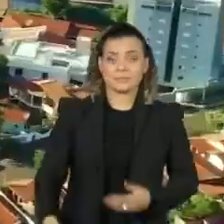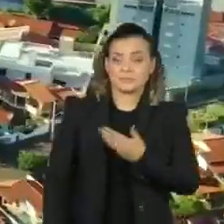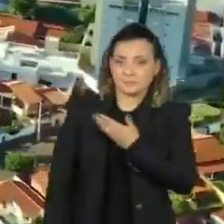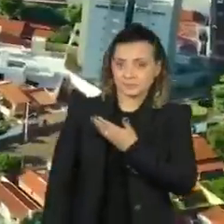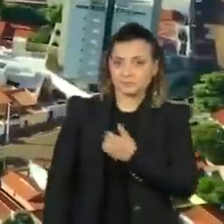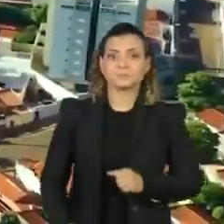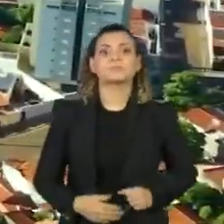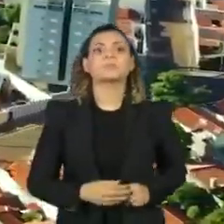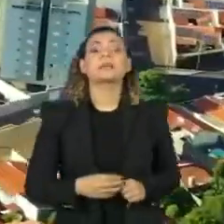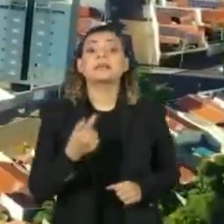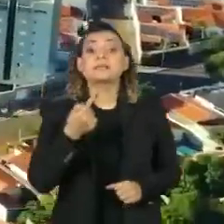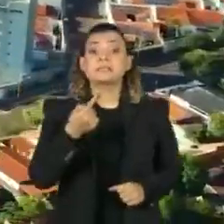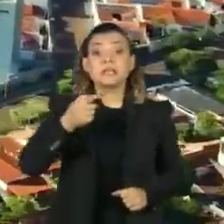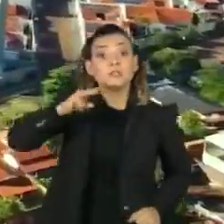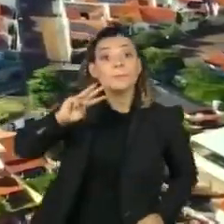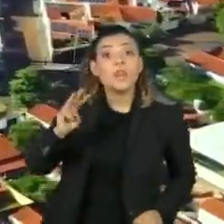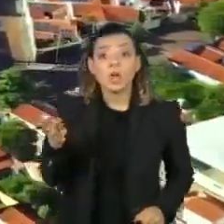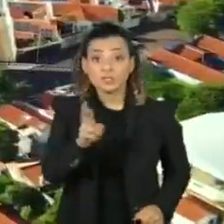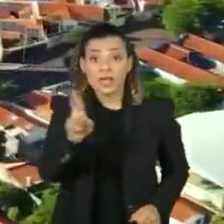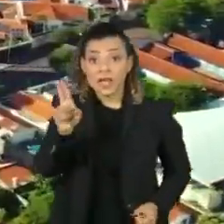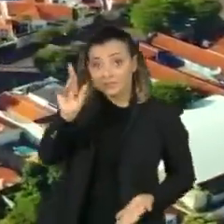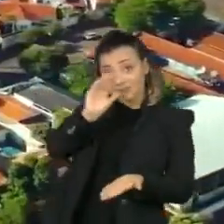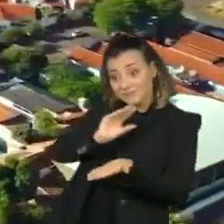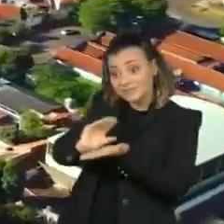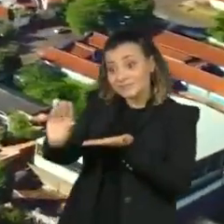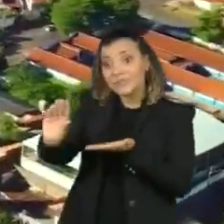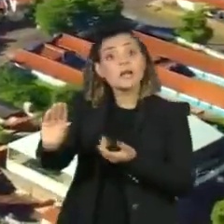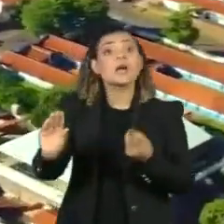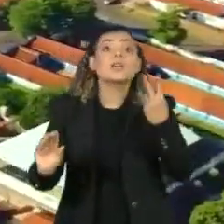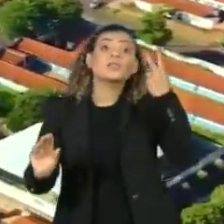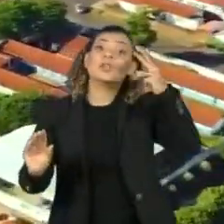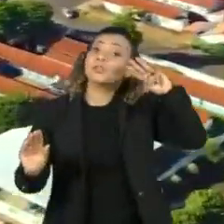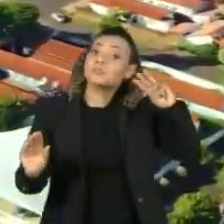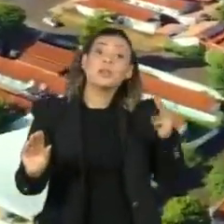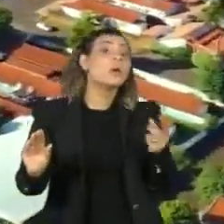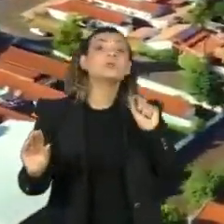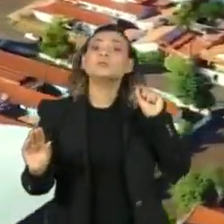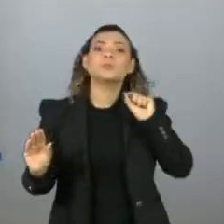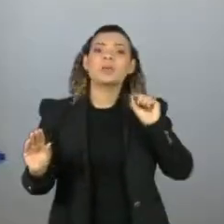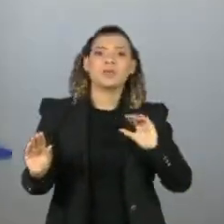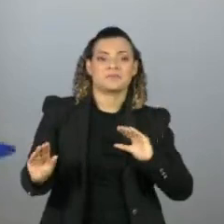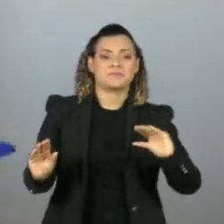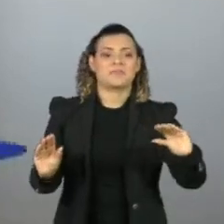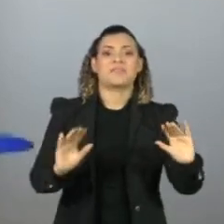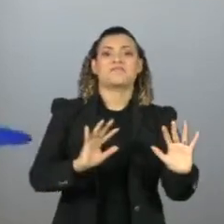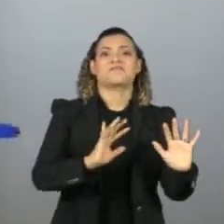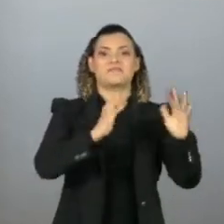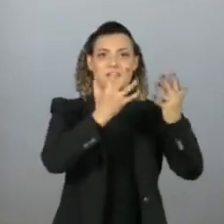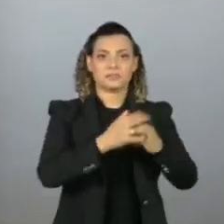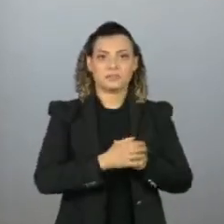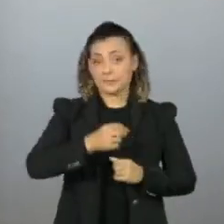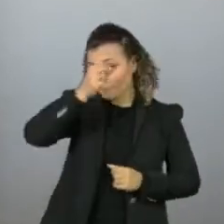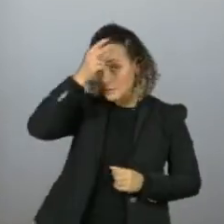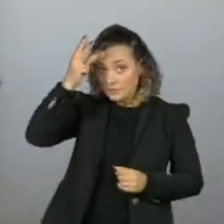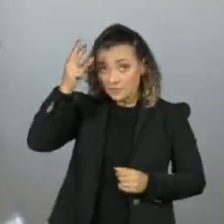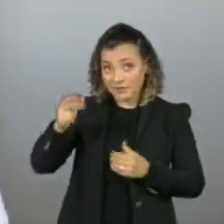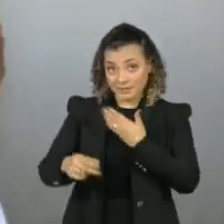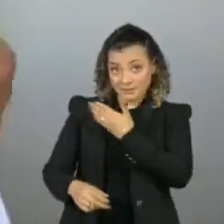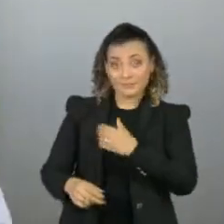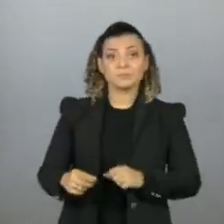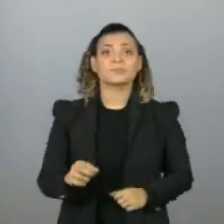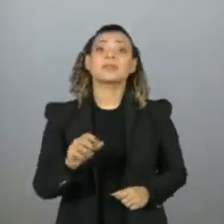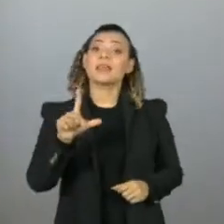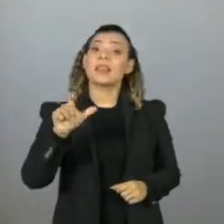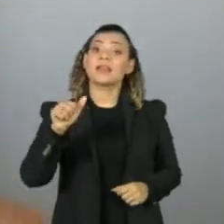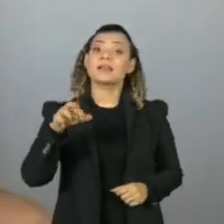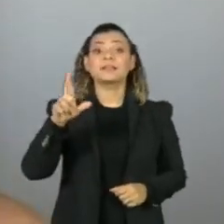Dos 7 milhões de reais destinados ao município, quase 2 milhões serão usados na festa. A prefeita da cidade é Leandra